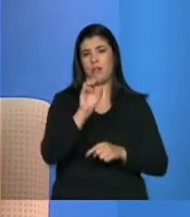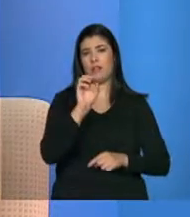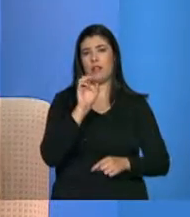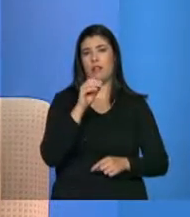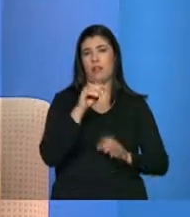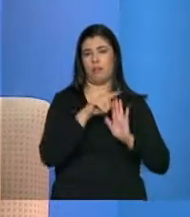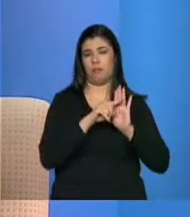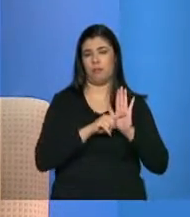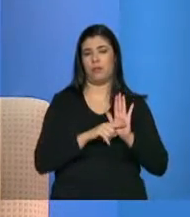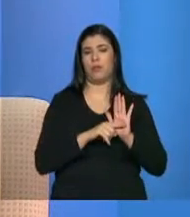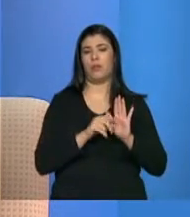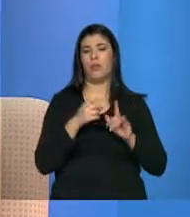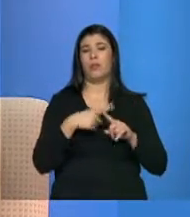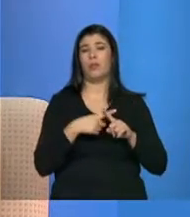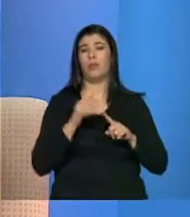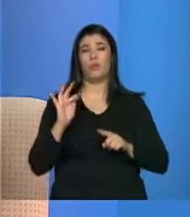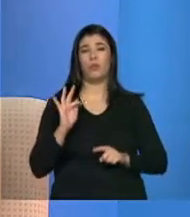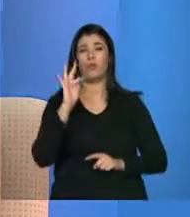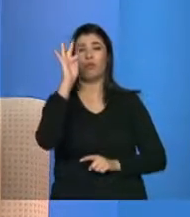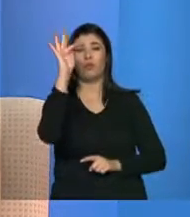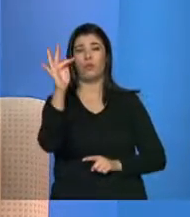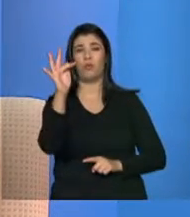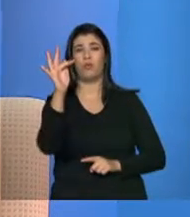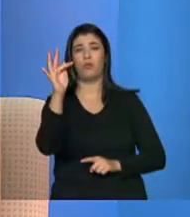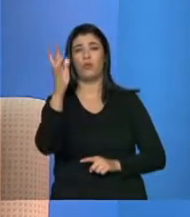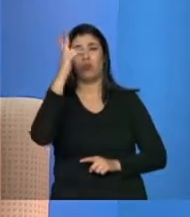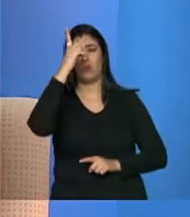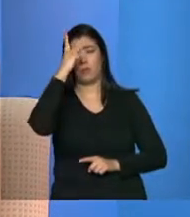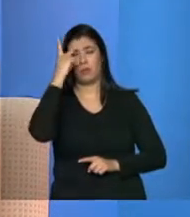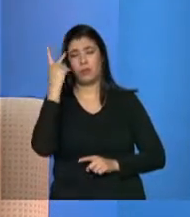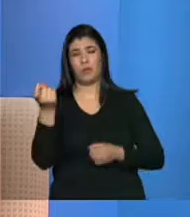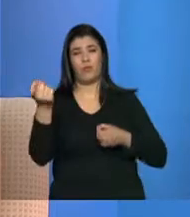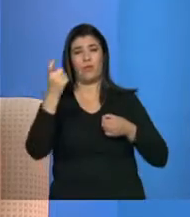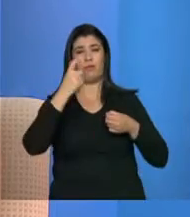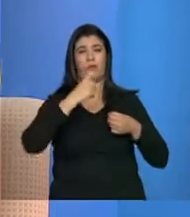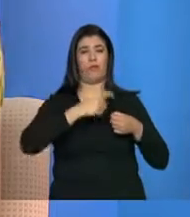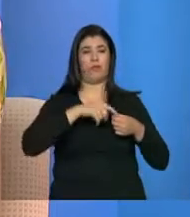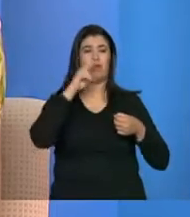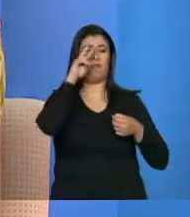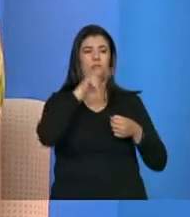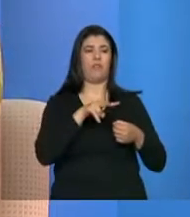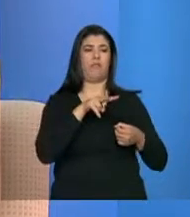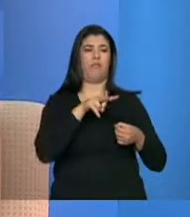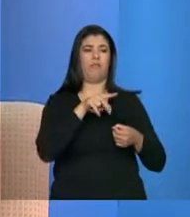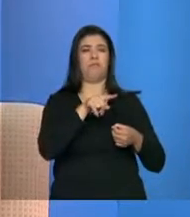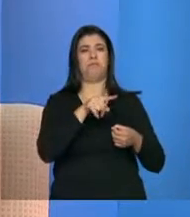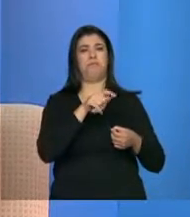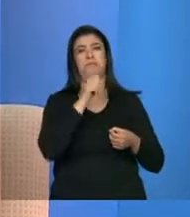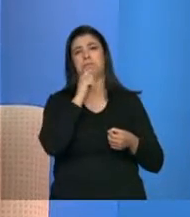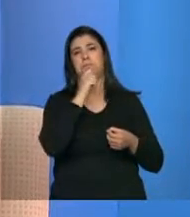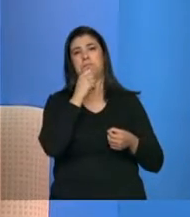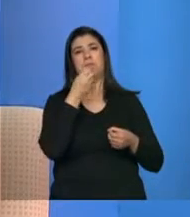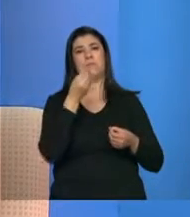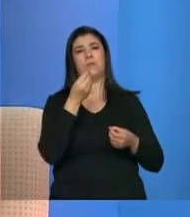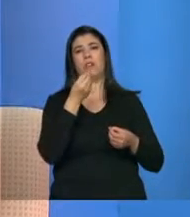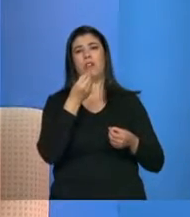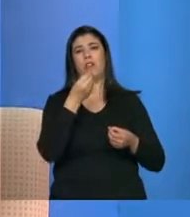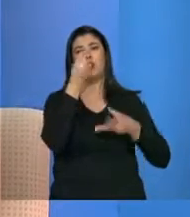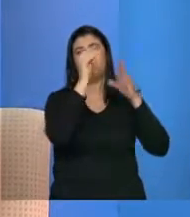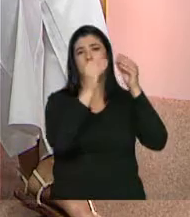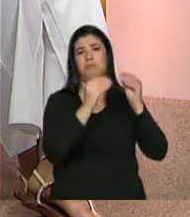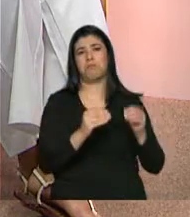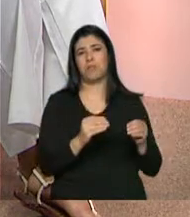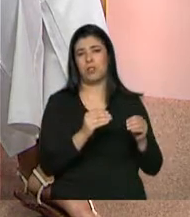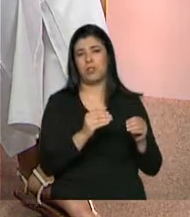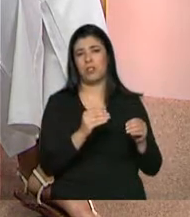manutenção daquele benefício, aquele programa, veja que lá no cadastro ela já não está mais. A informação que tinha lá não está mais